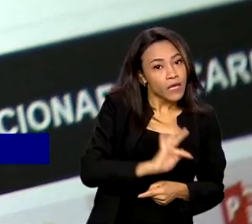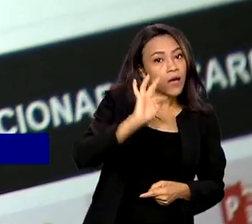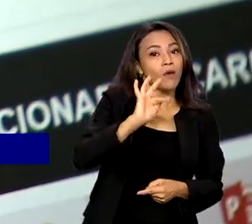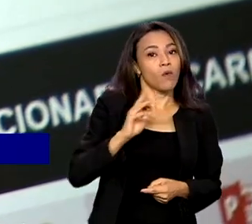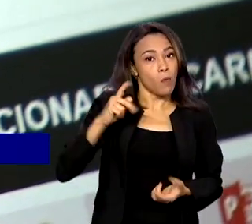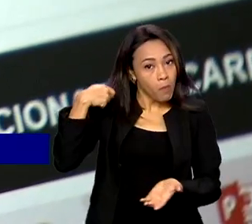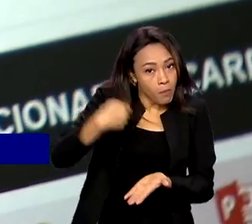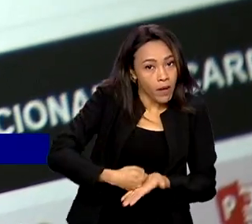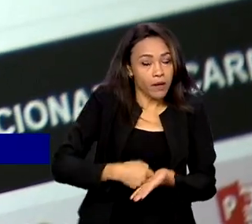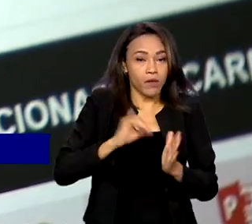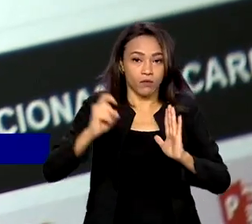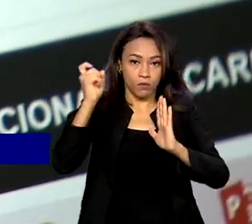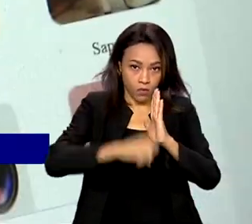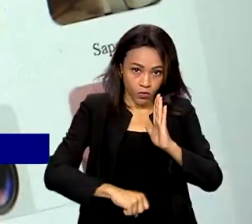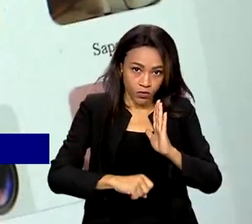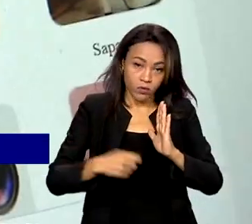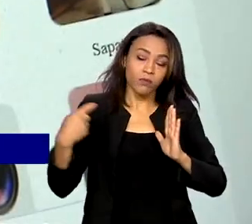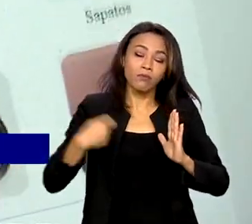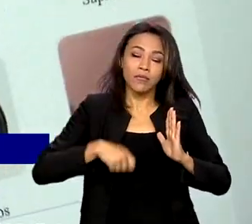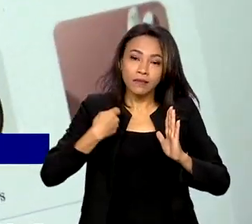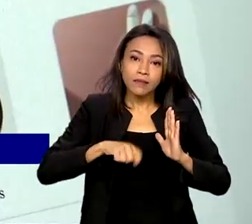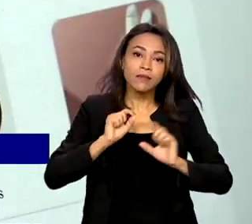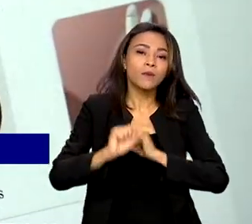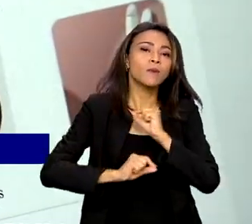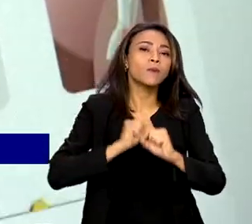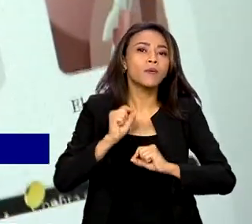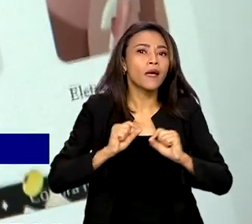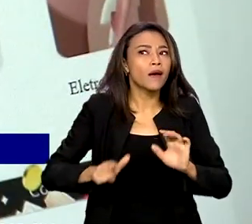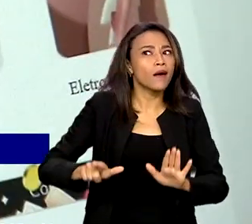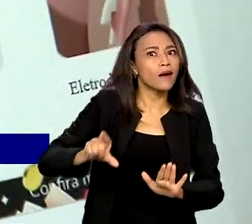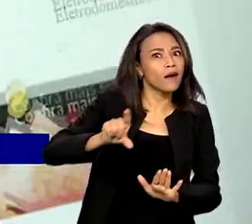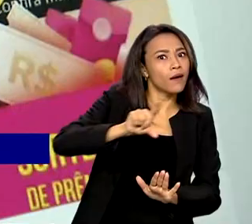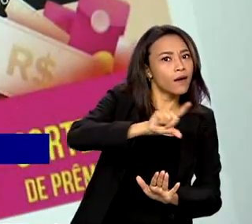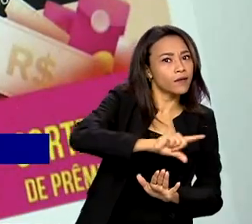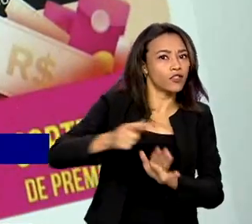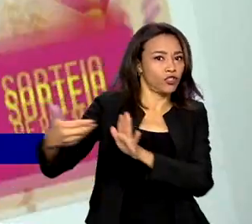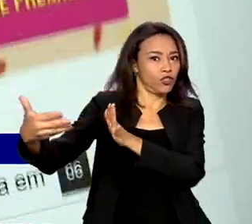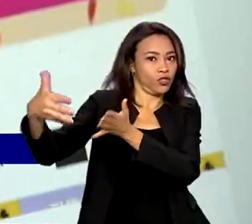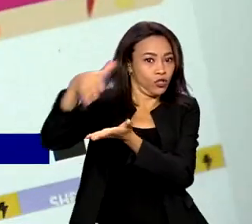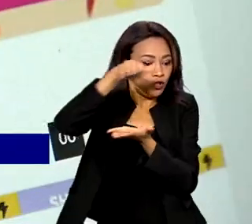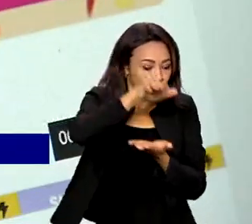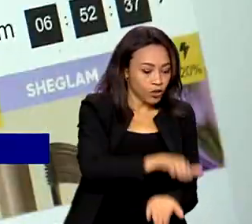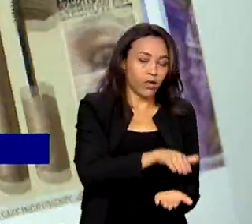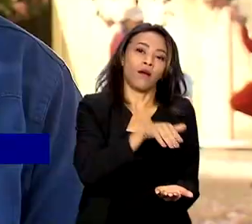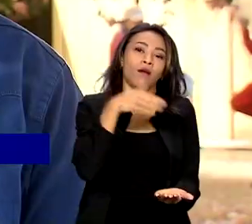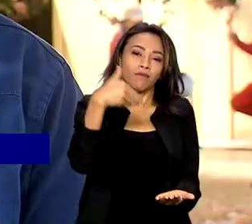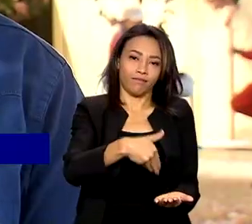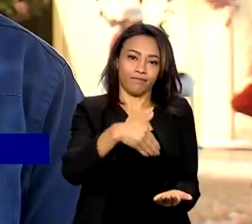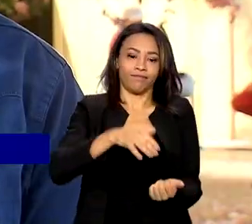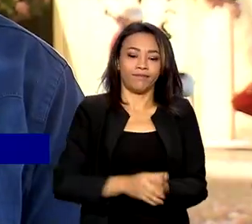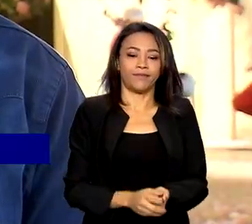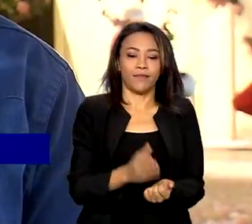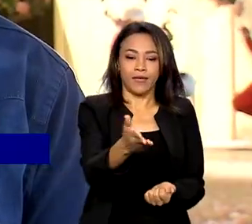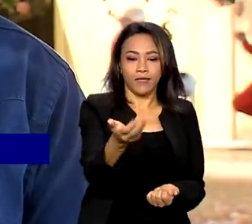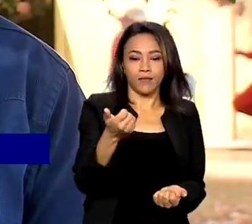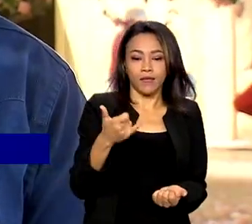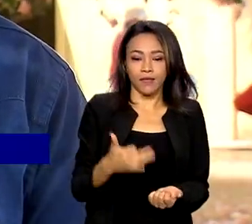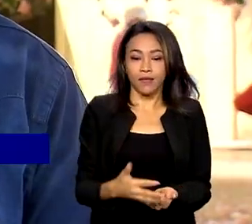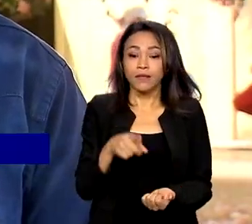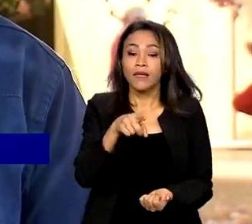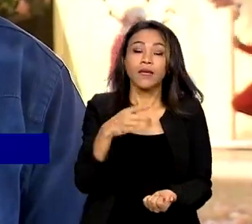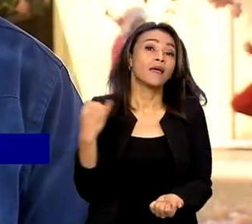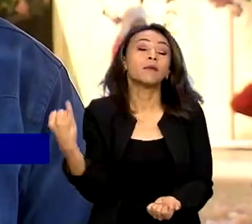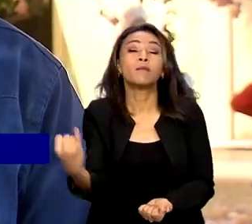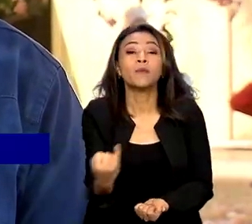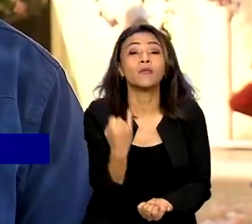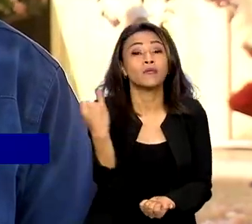impostos pelo cliente deverá ser feito antes da chegada da mercadoria. É uma medida importante, né?